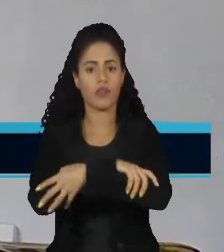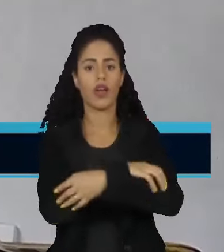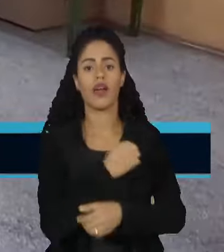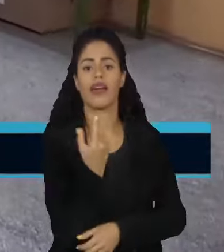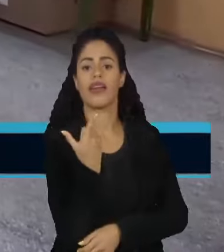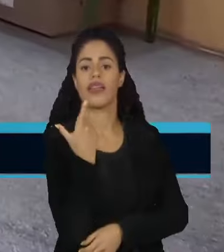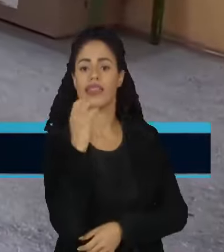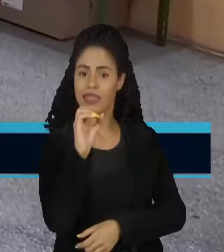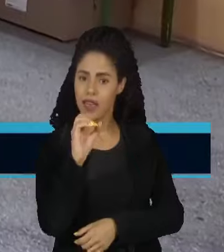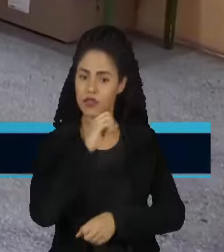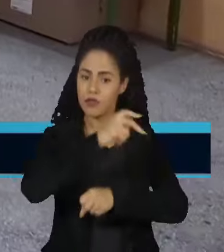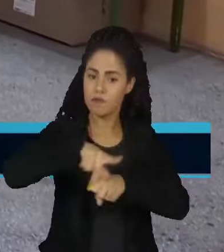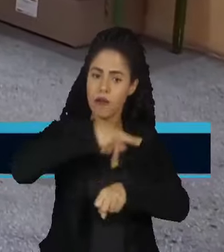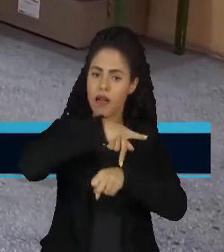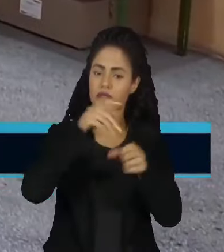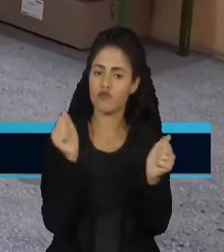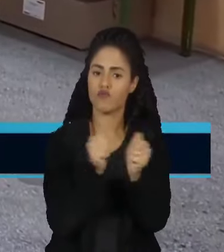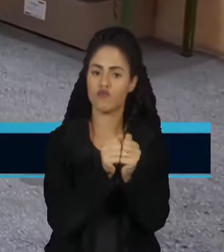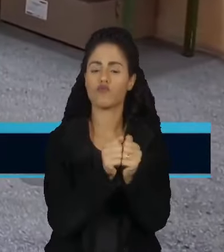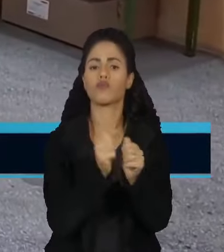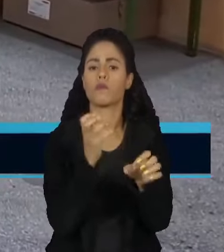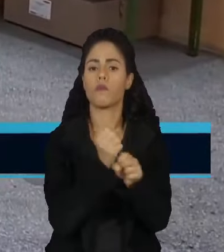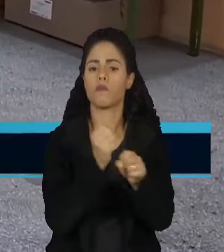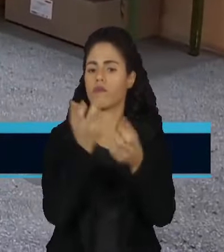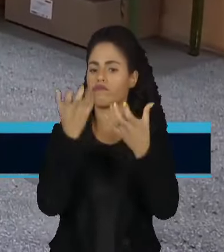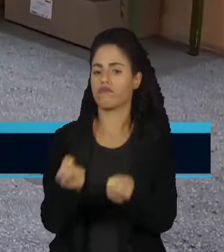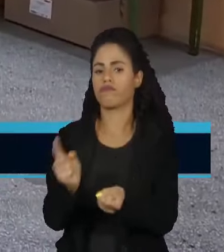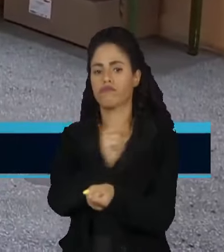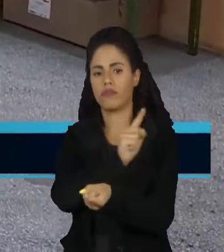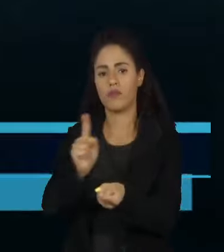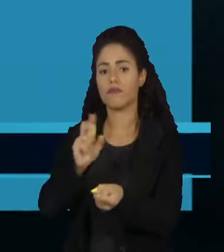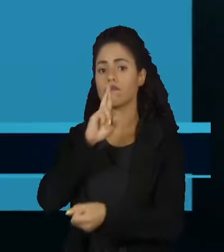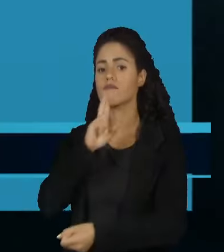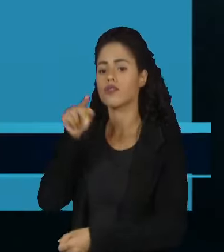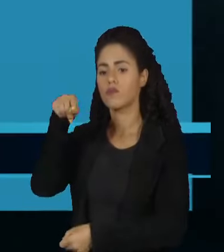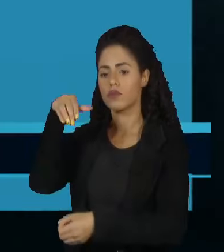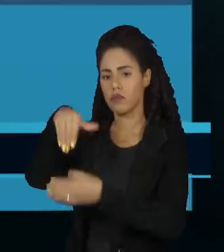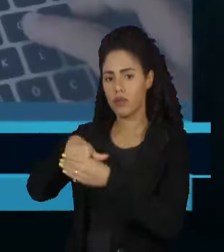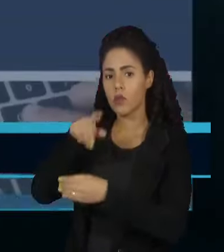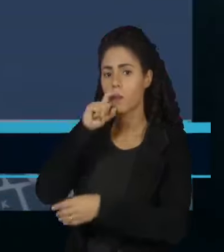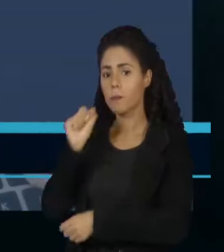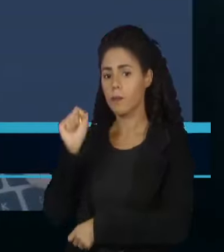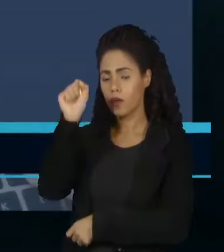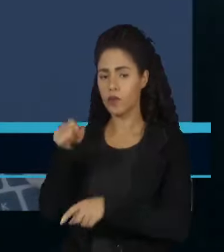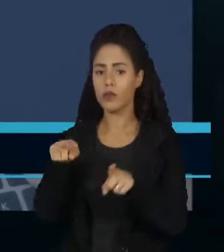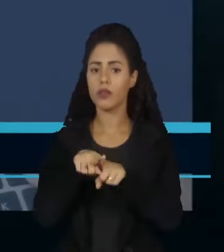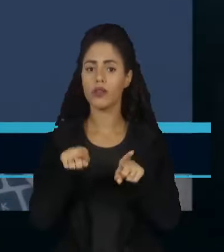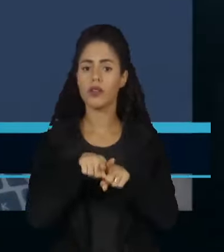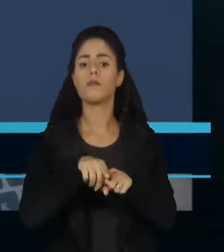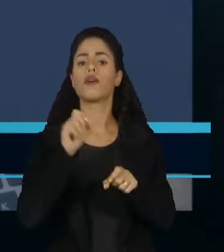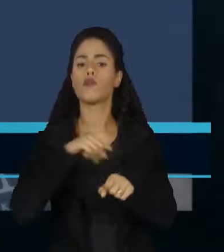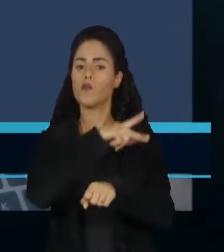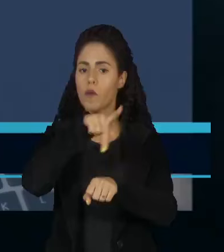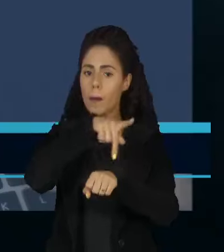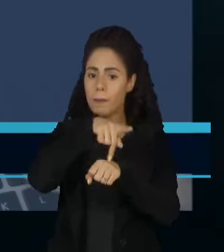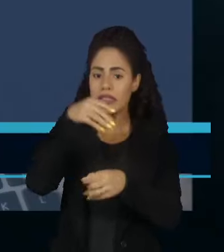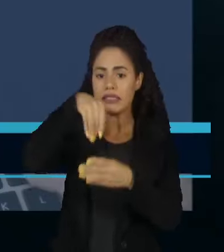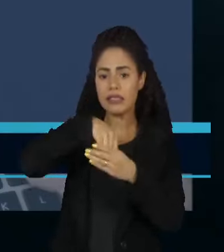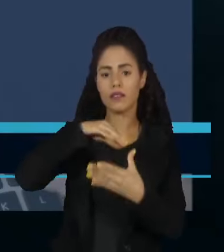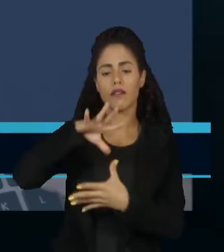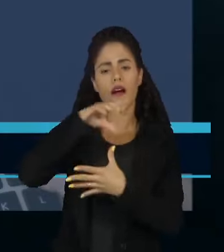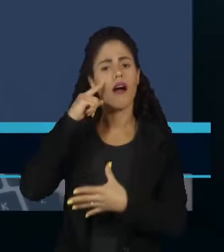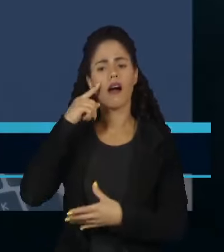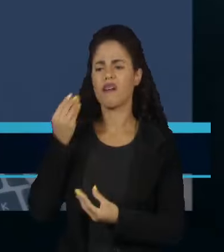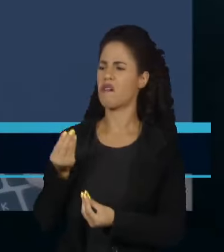países latino-americanos declararam não reconhecer o resultado. A Organização dos Estados Americanos, em nota, chamou